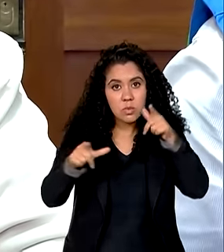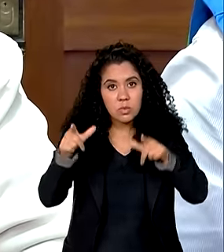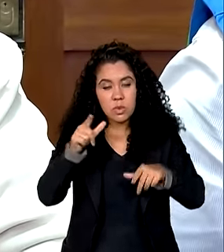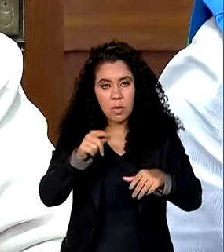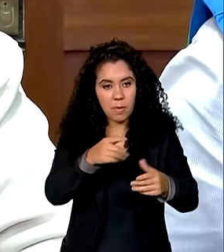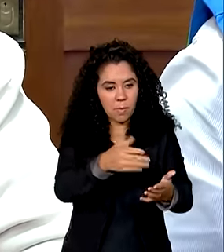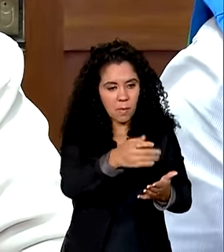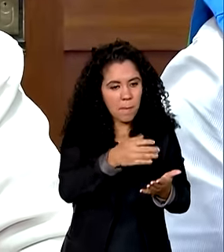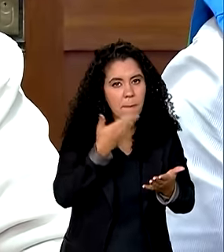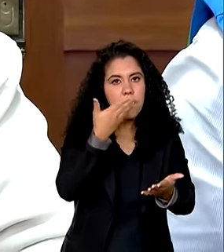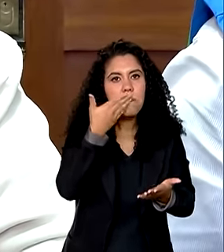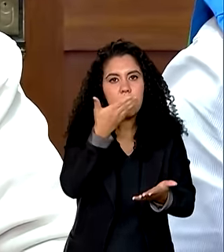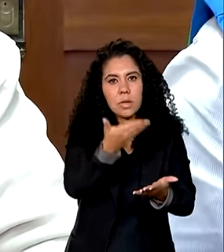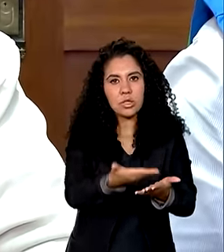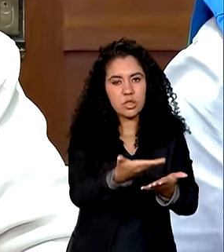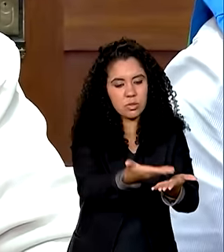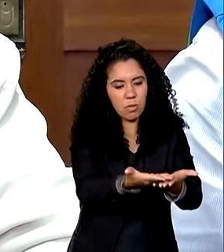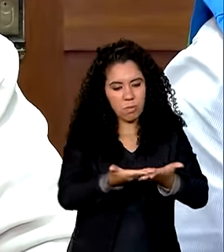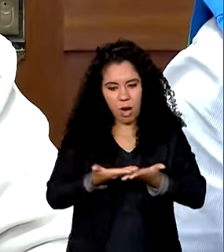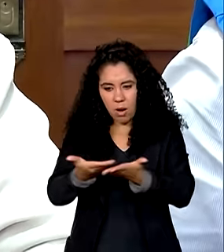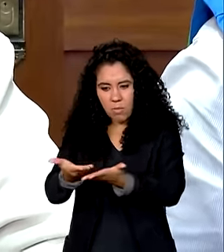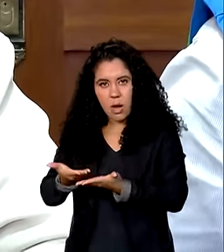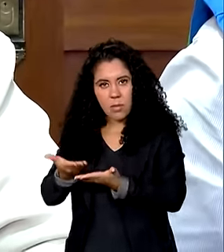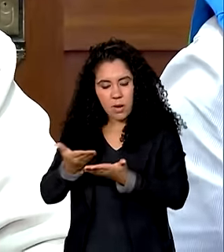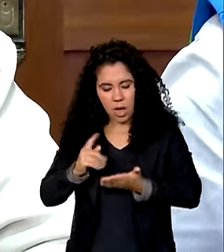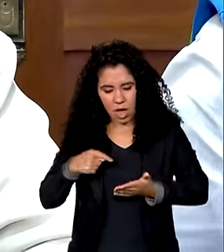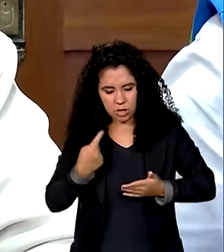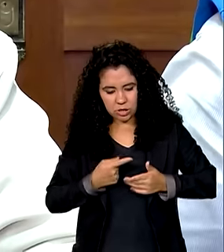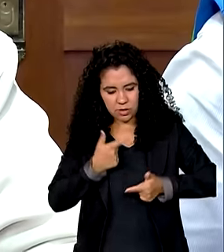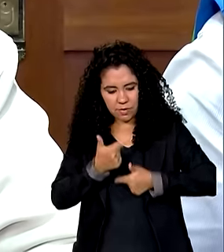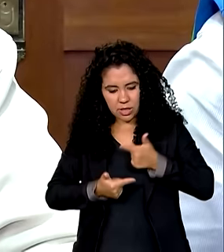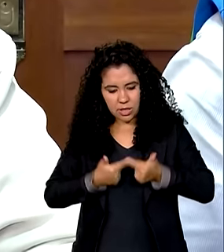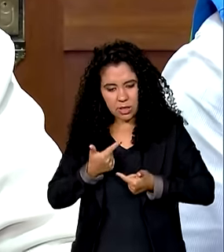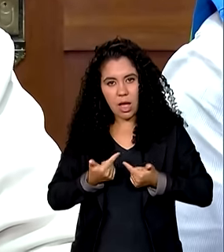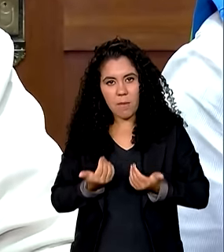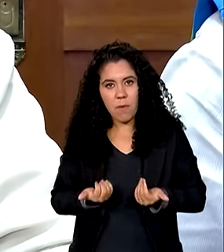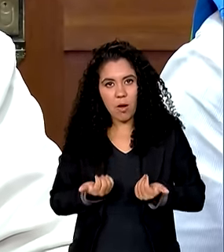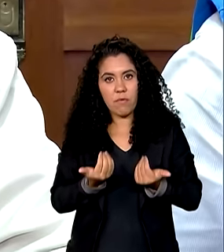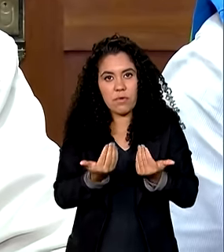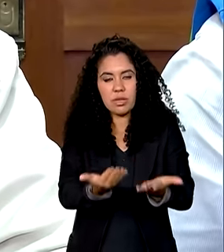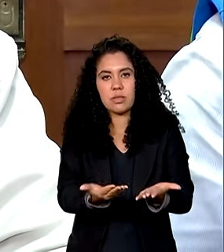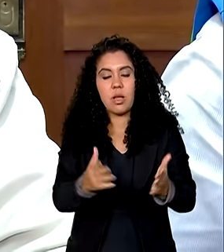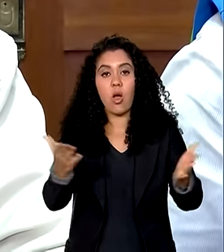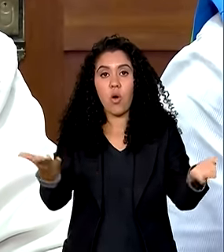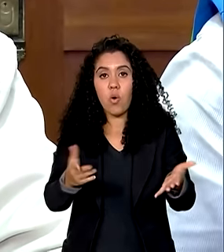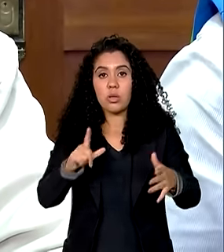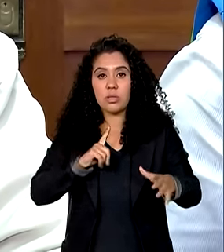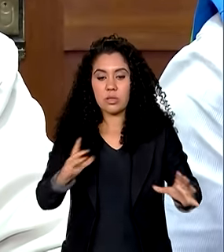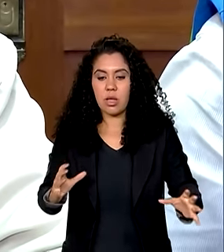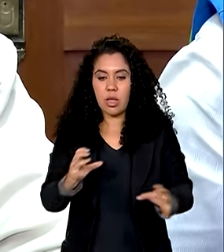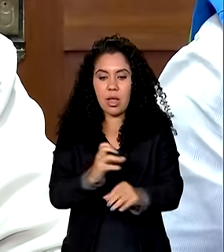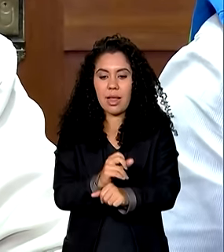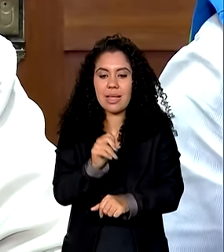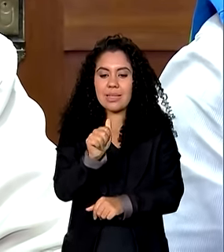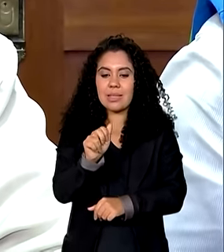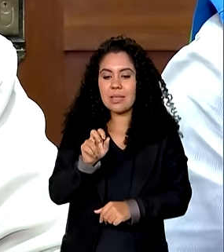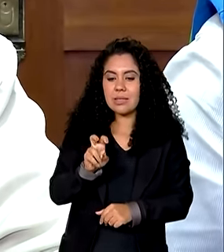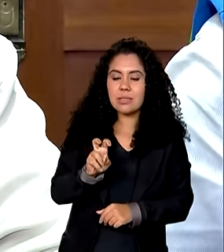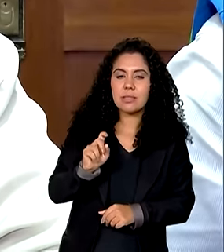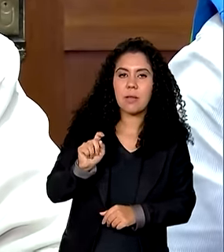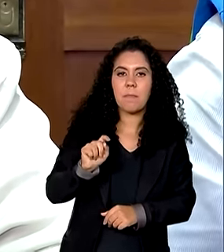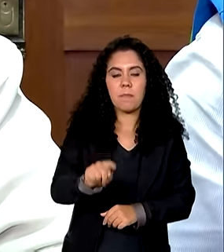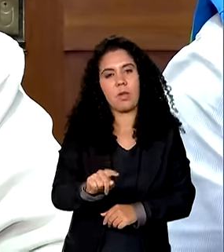solicitações nós vamos trabalhar para atendê-las nós temos hoje cerca de 15 mil homens das forças armadas